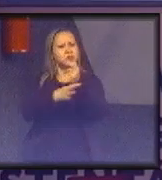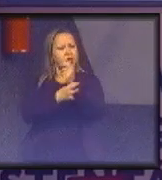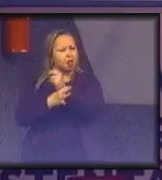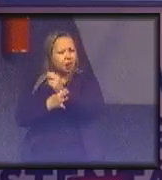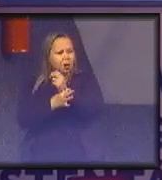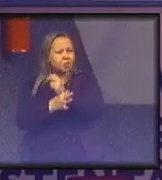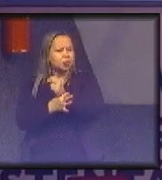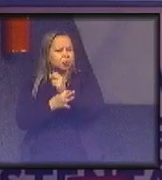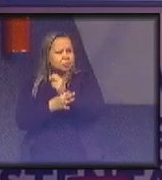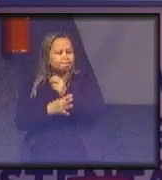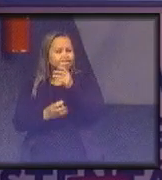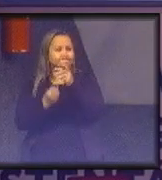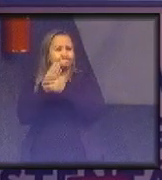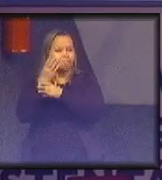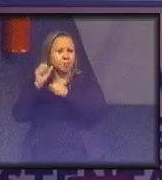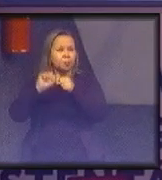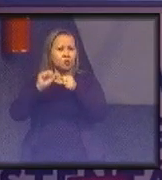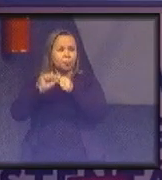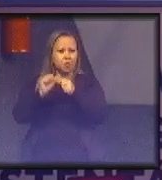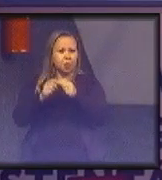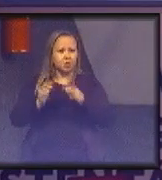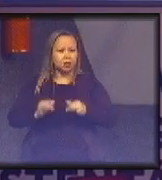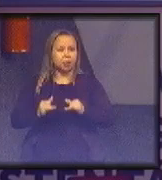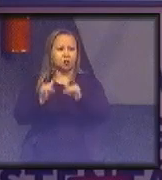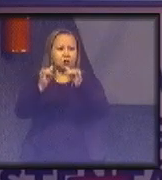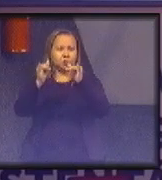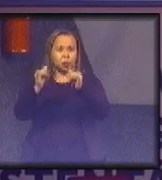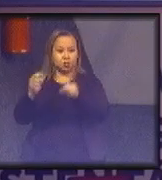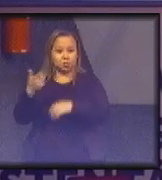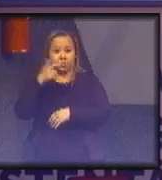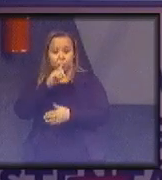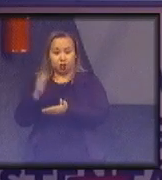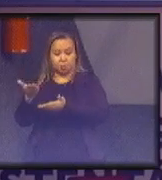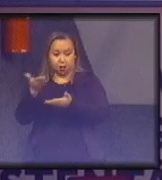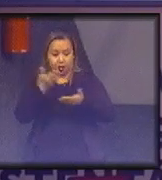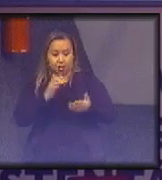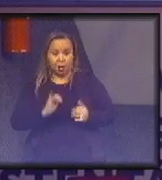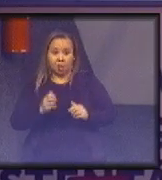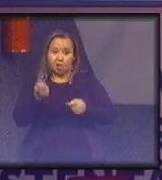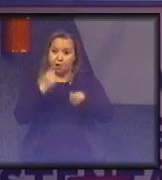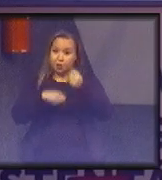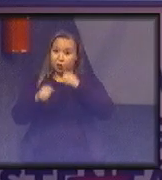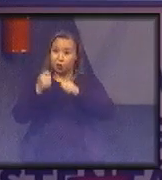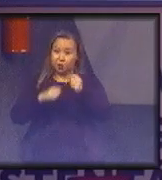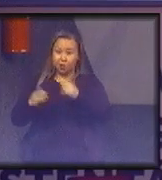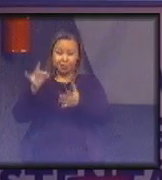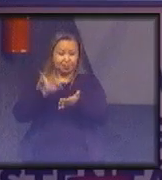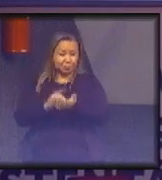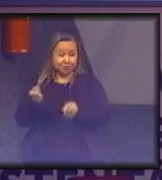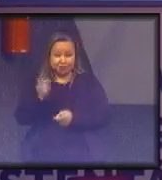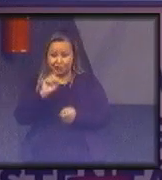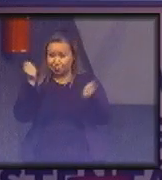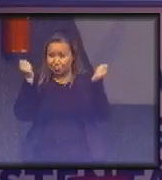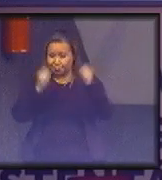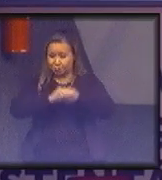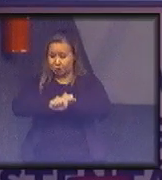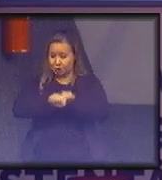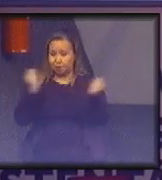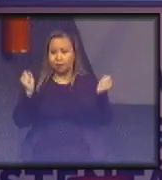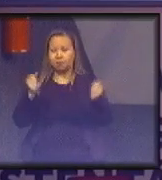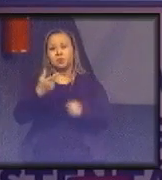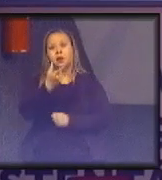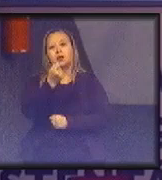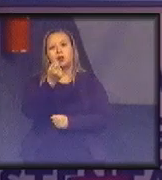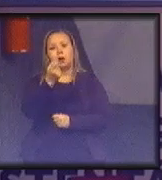vista da produtividade que a tecnologia consegue trazer para a economia, é absolutamente impossível conseguir isso em 20